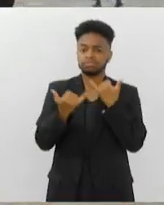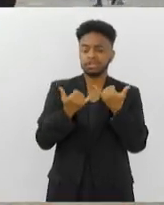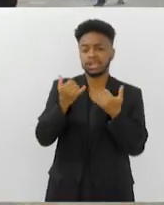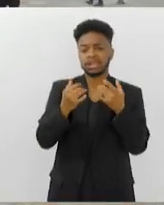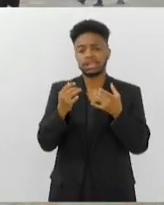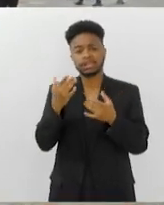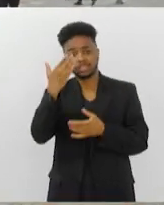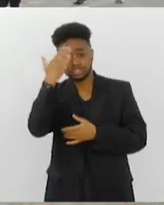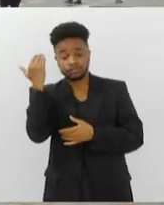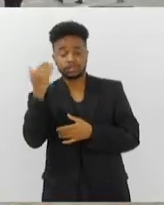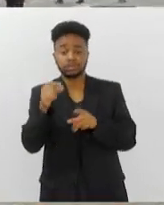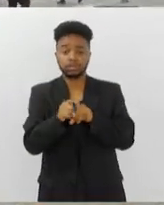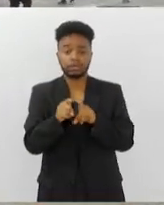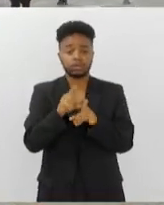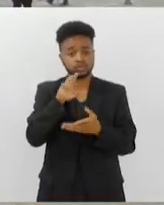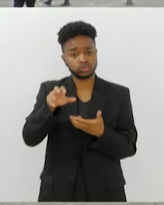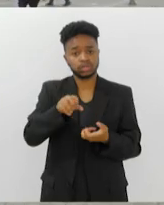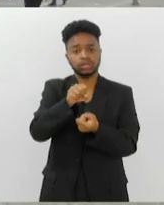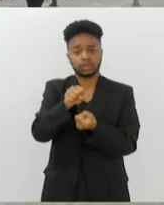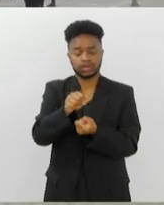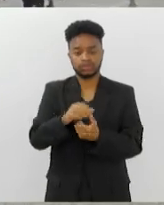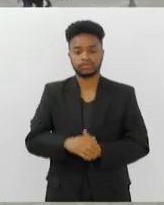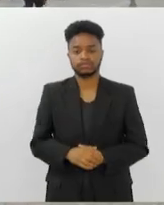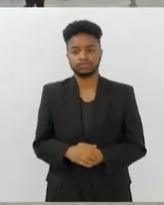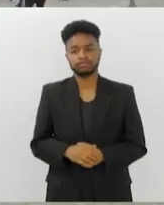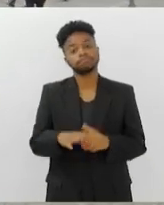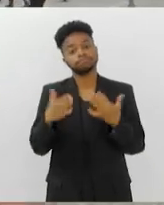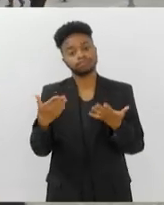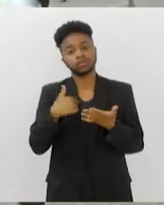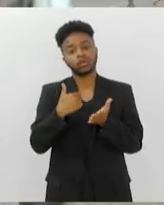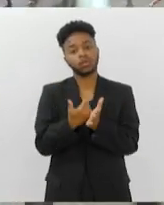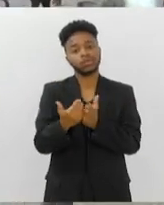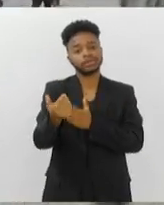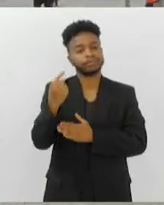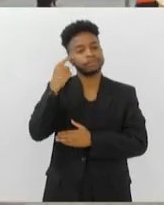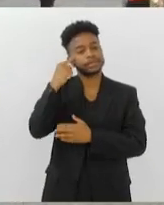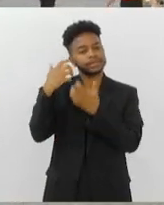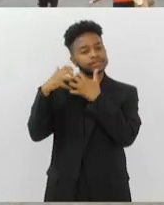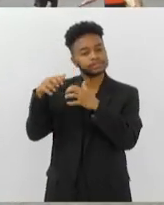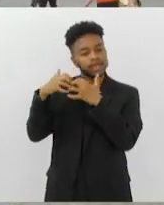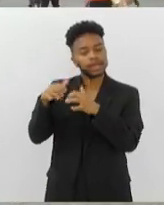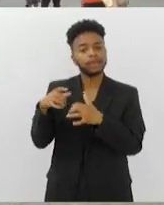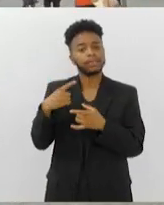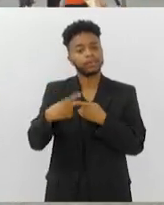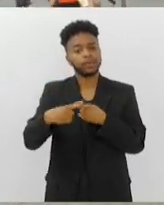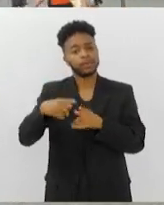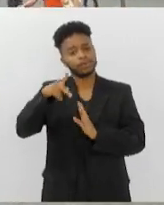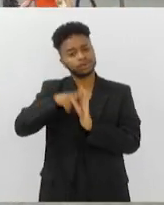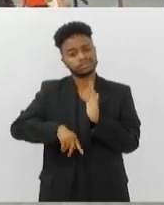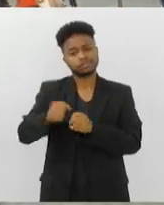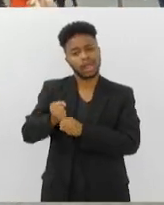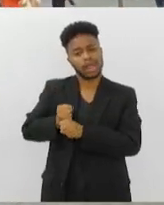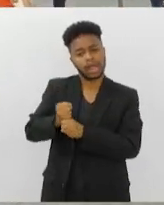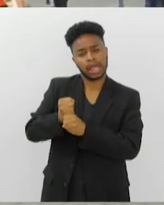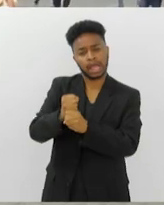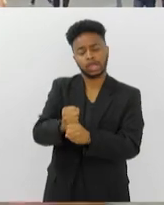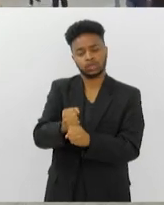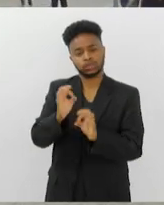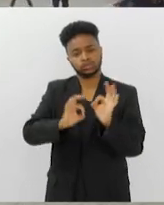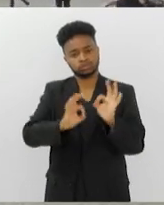e sustentável também. E eu comecei a pensar nisso. E foi um projeto de muitos anos para